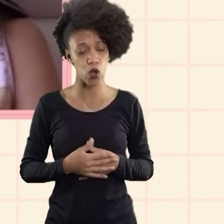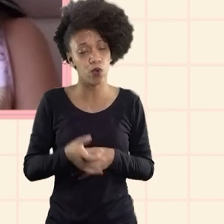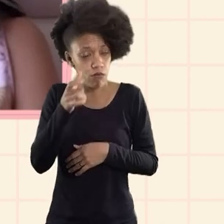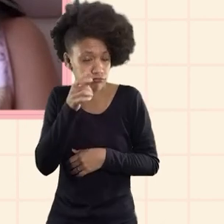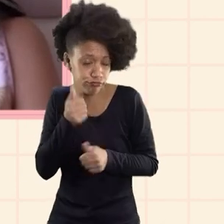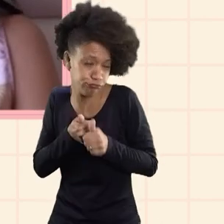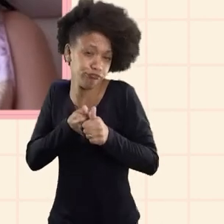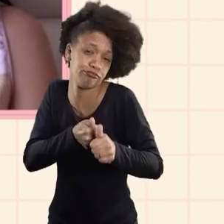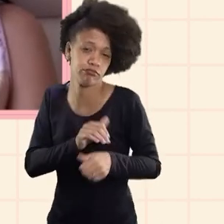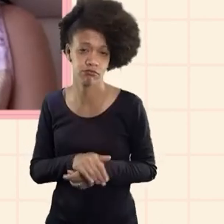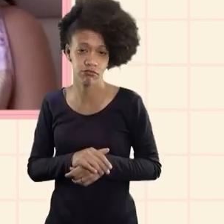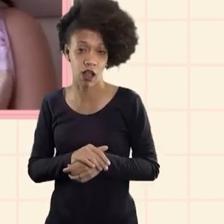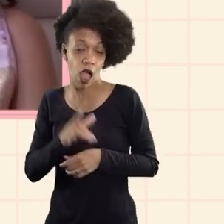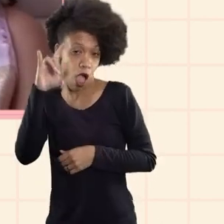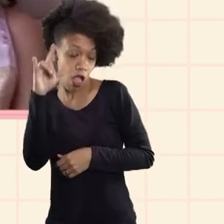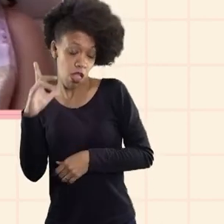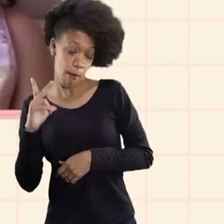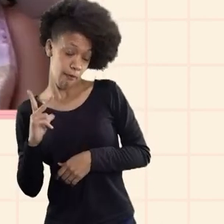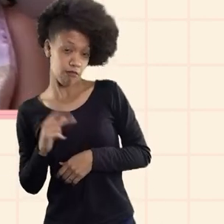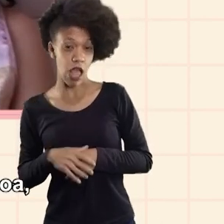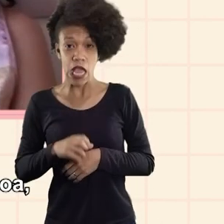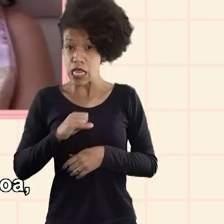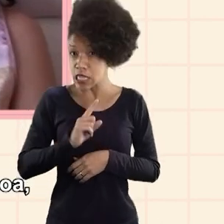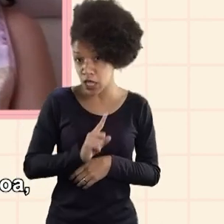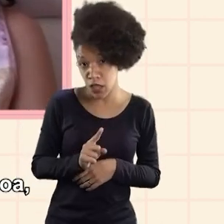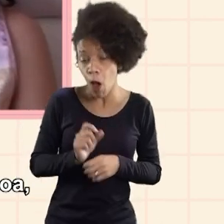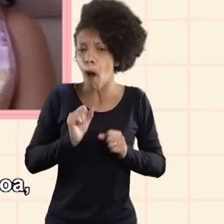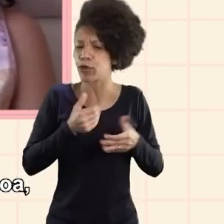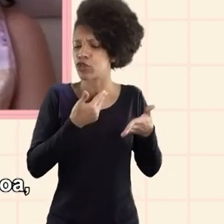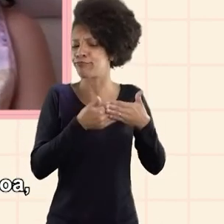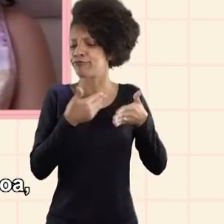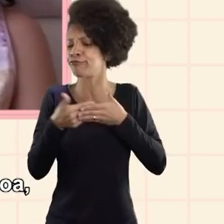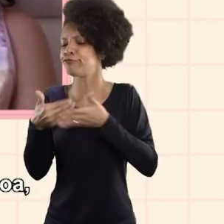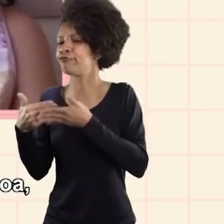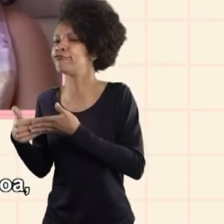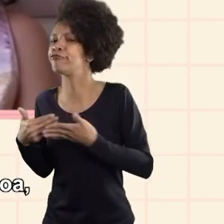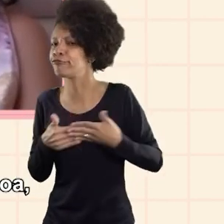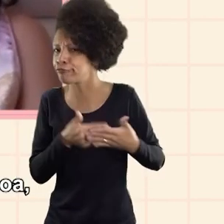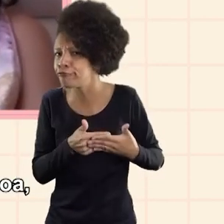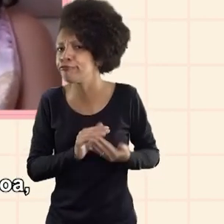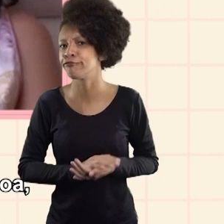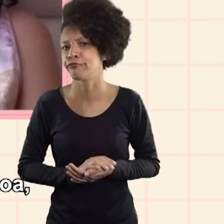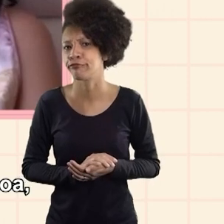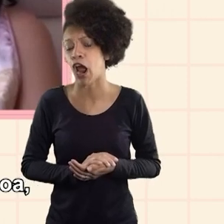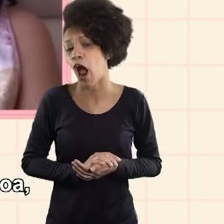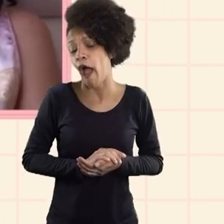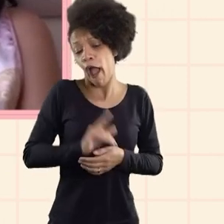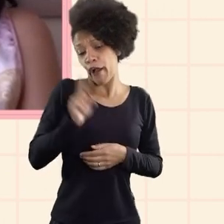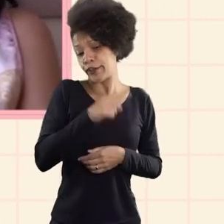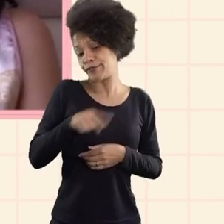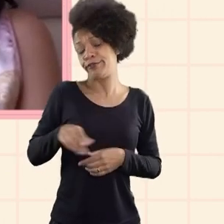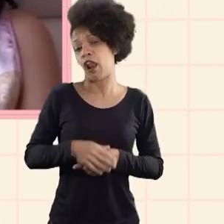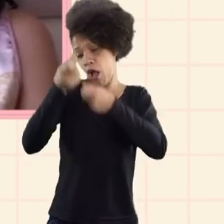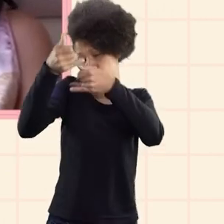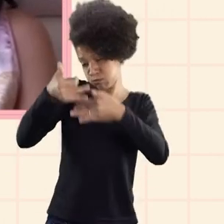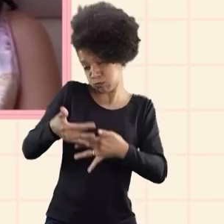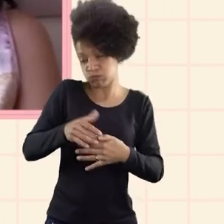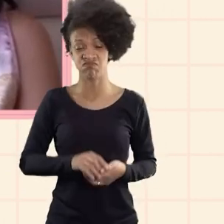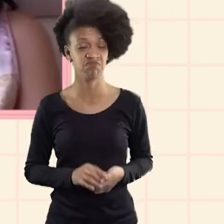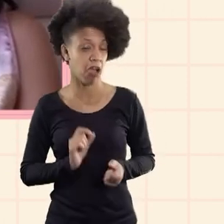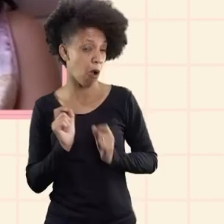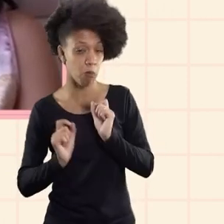a minha conta é privada e se não fosse também eu podia bloquear a pessoa simplesmente apagar o